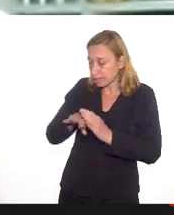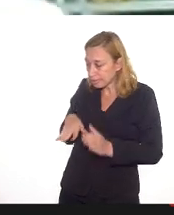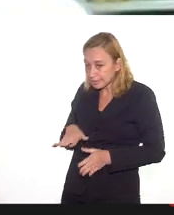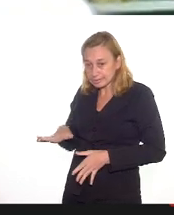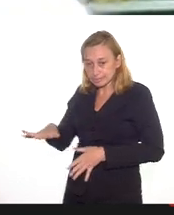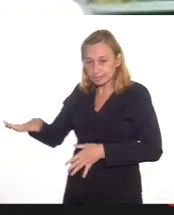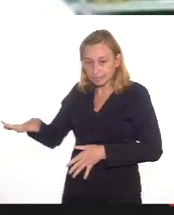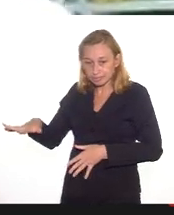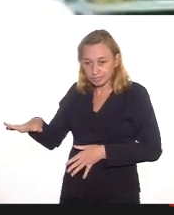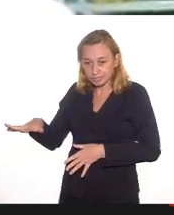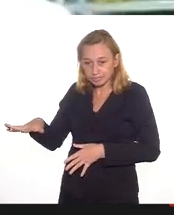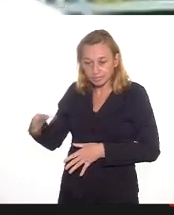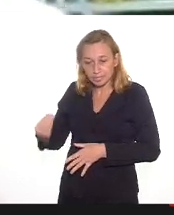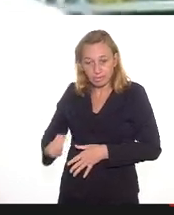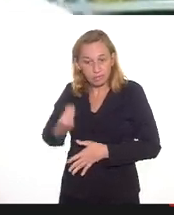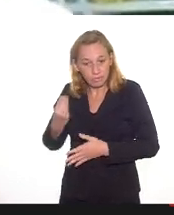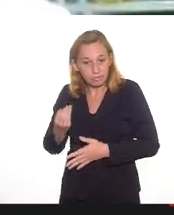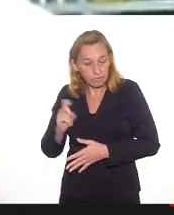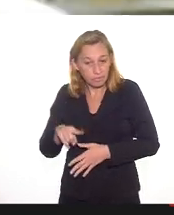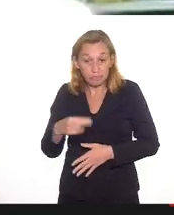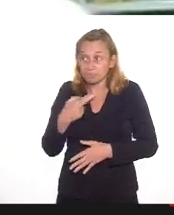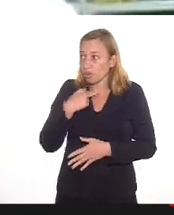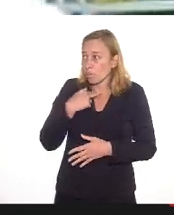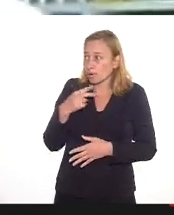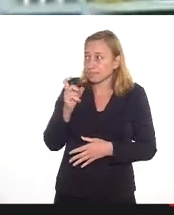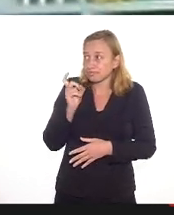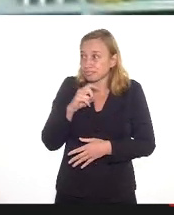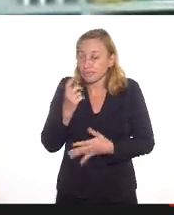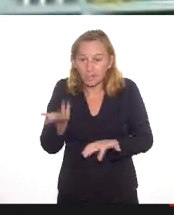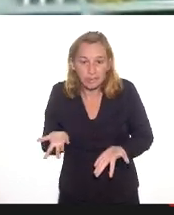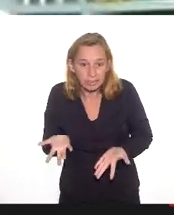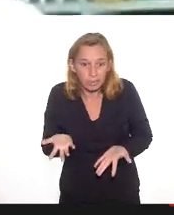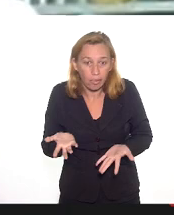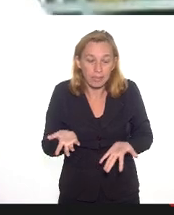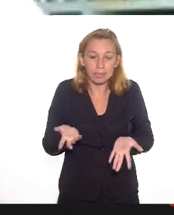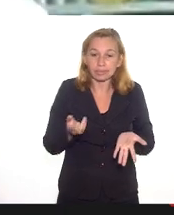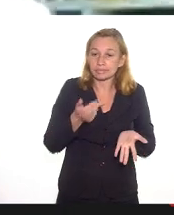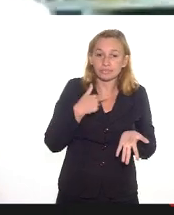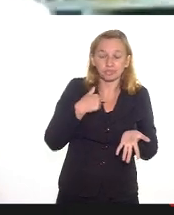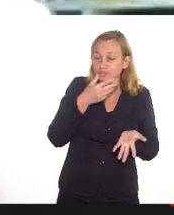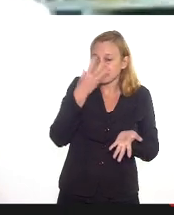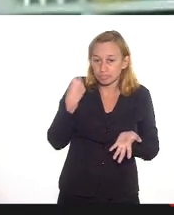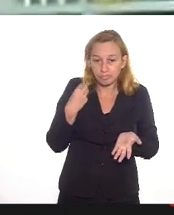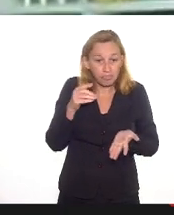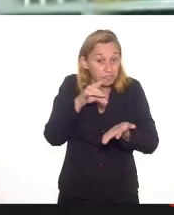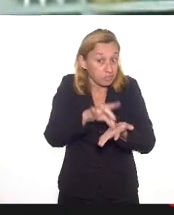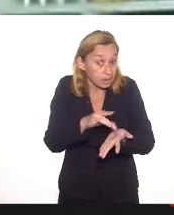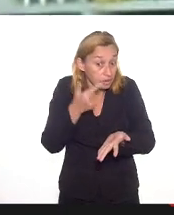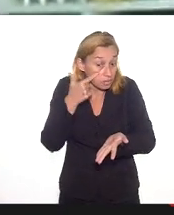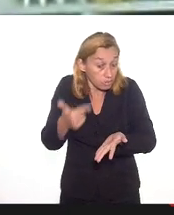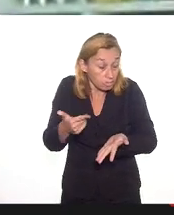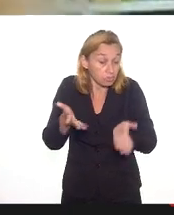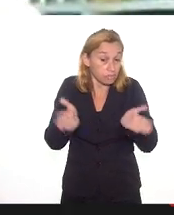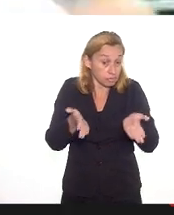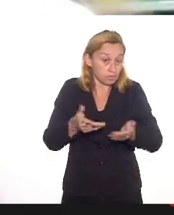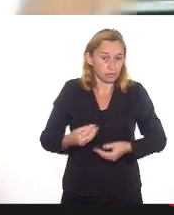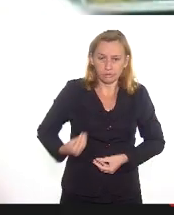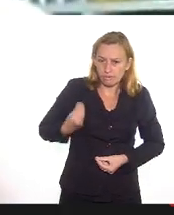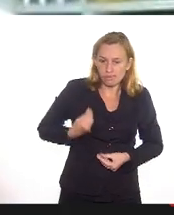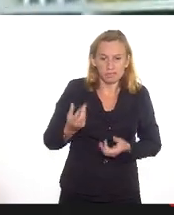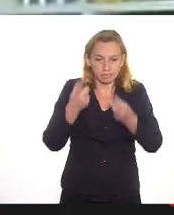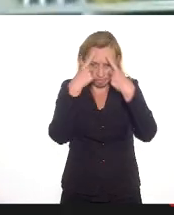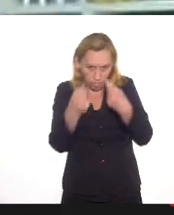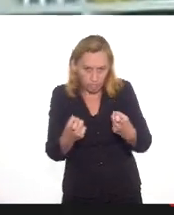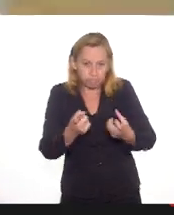se omitir, a gente não pode permanecer inerte diante das realidades que a gente vive, que são realidades de